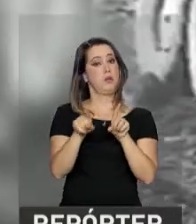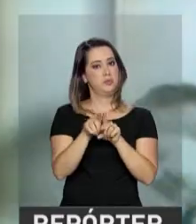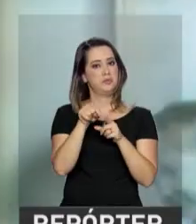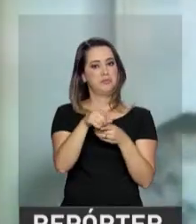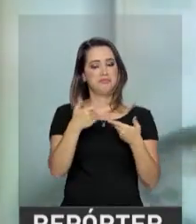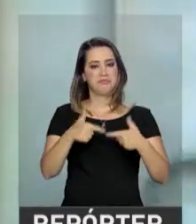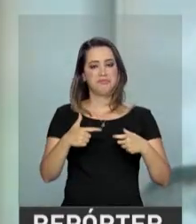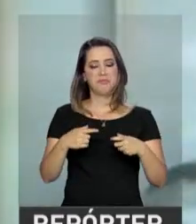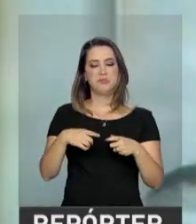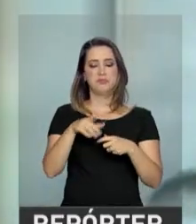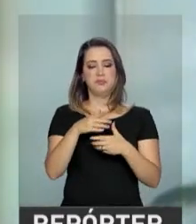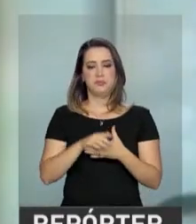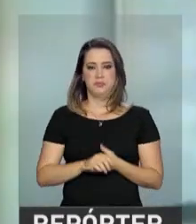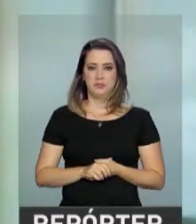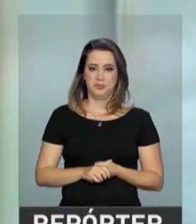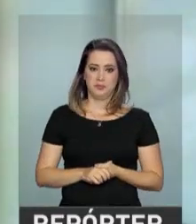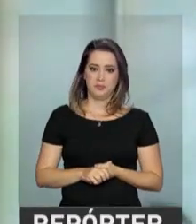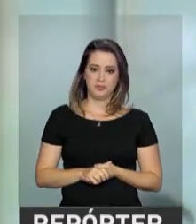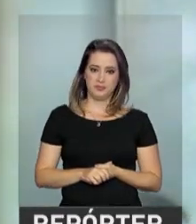Central.